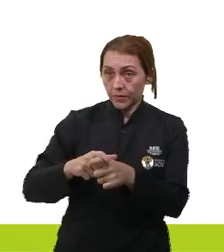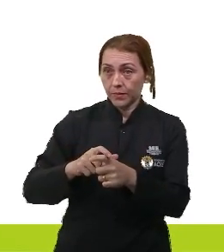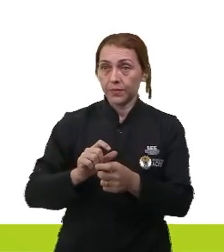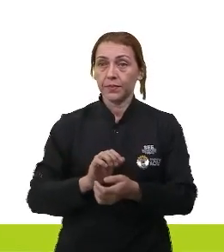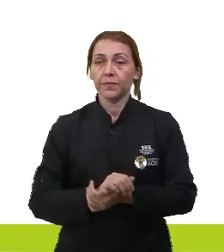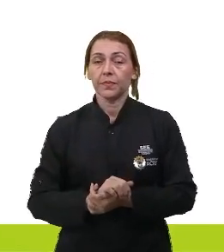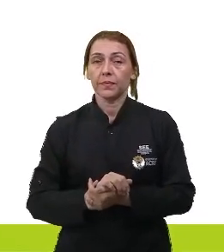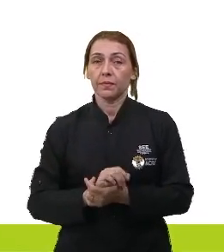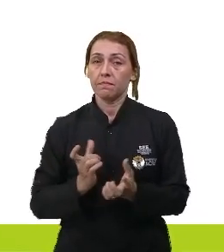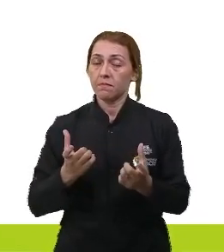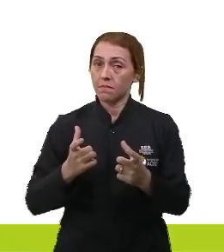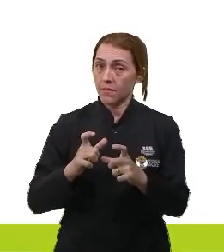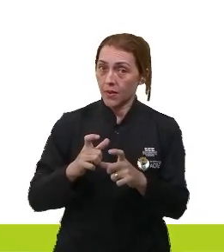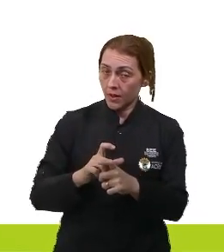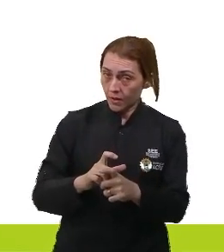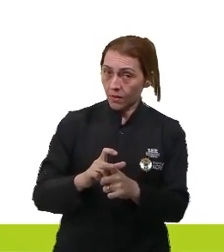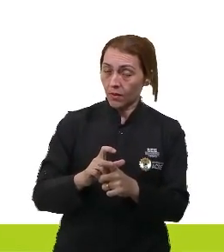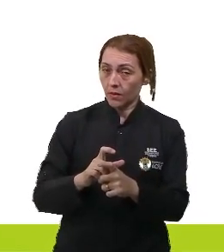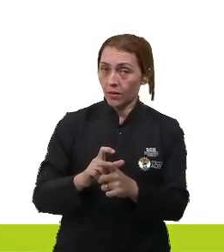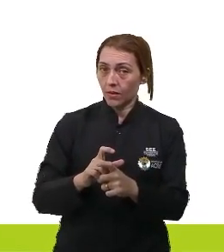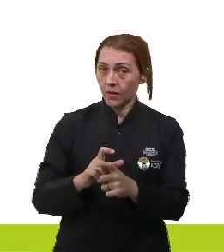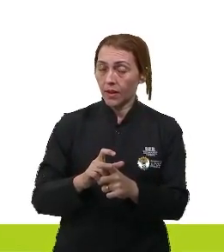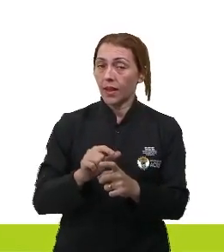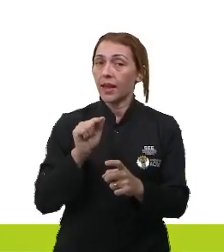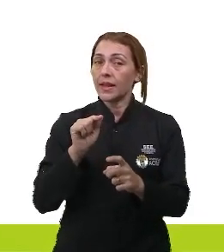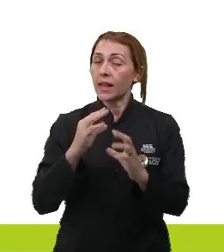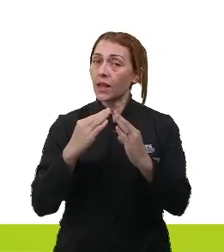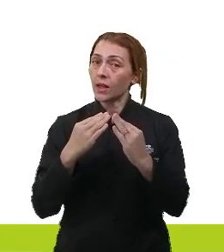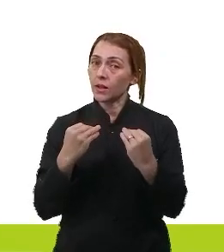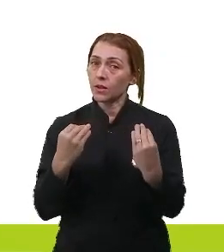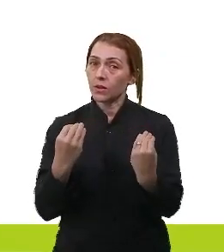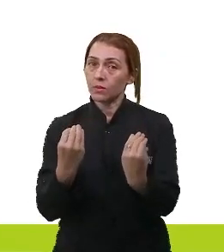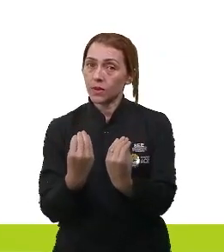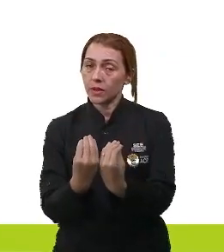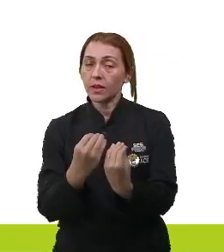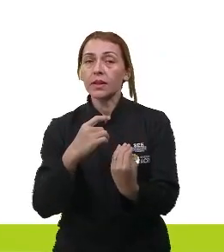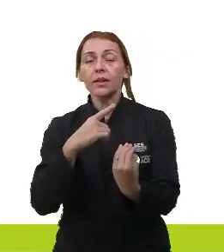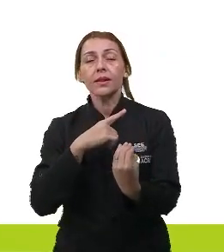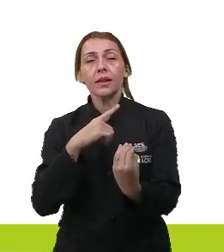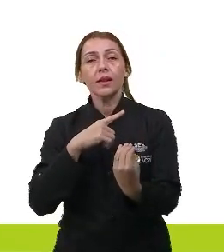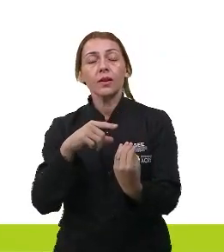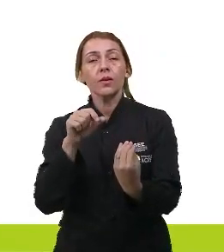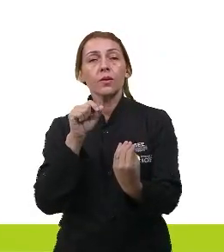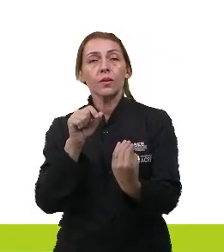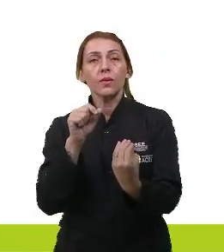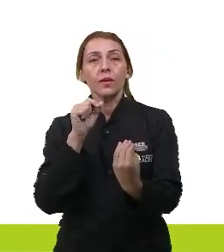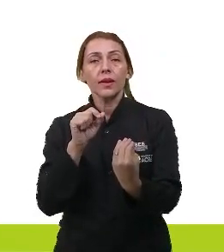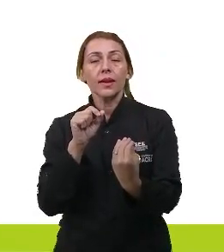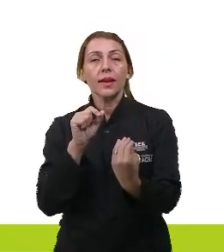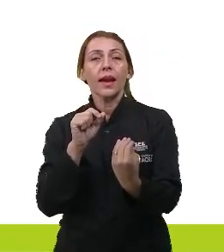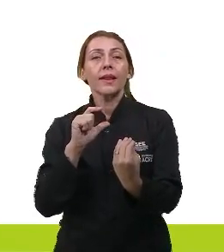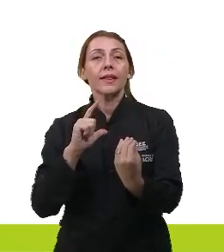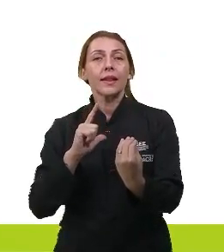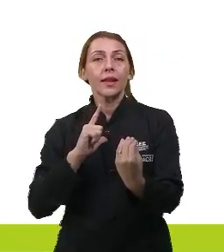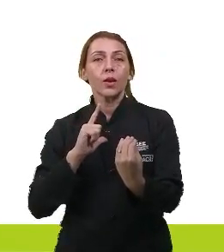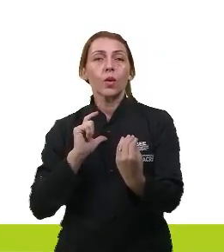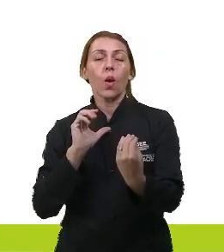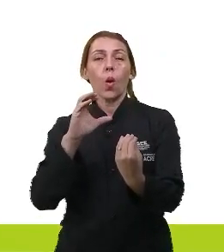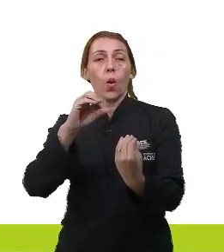menor o potencial de redução, essa substância, ela tem tendência a sofrer uma